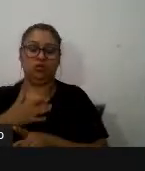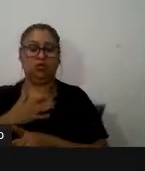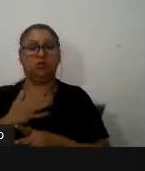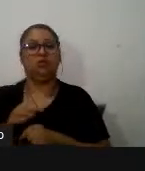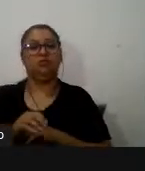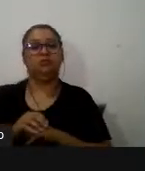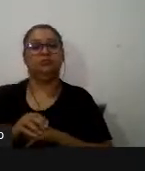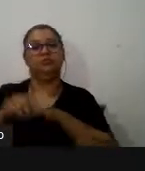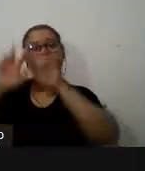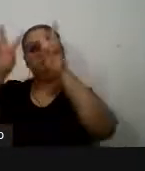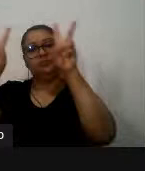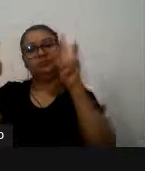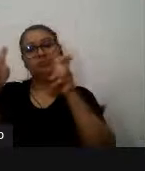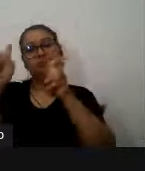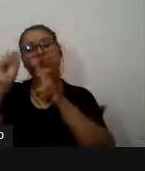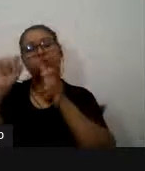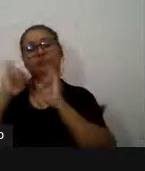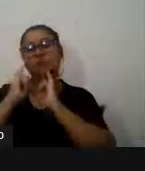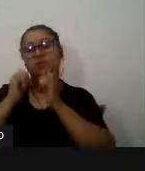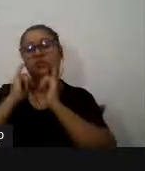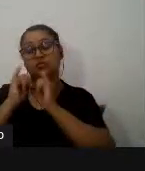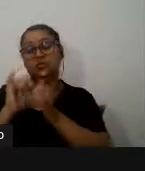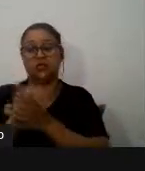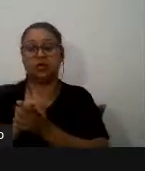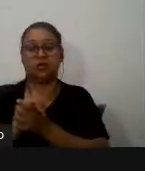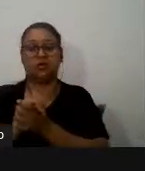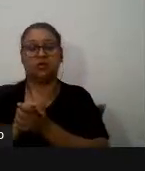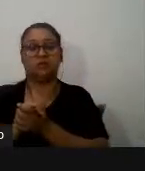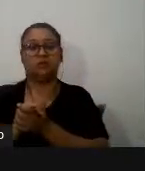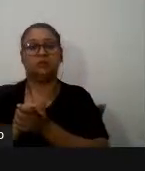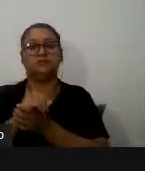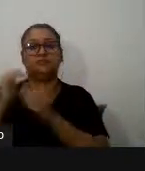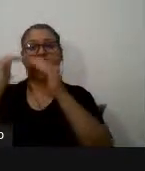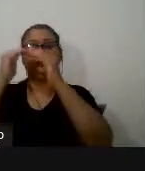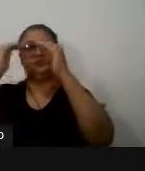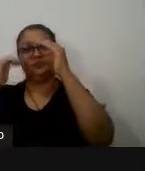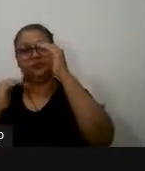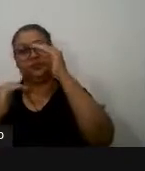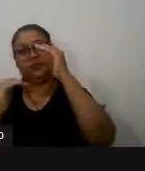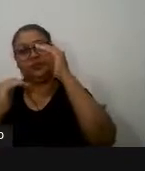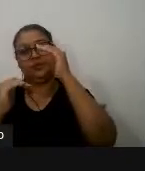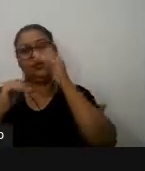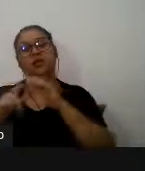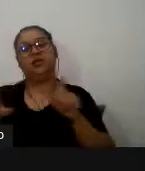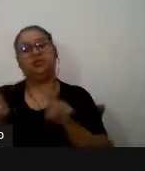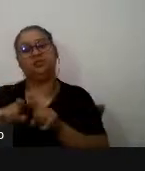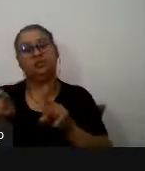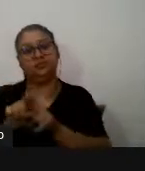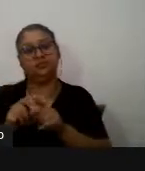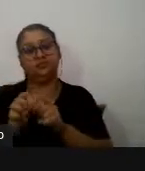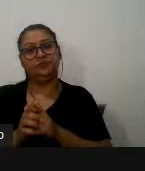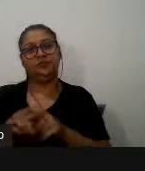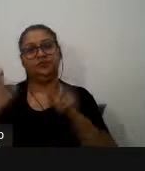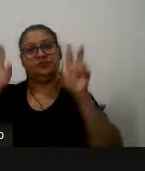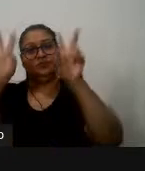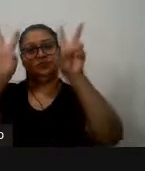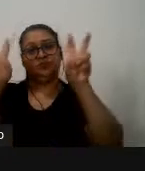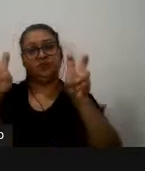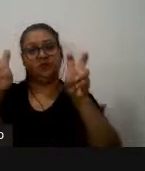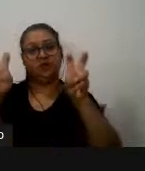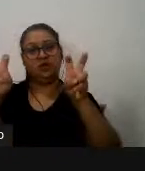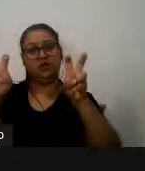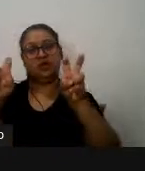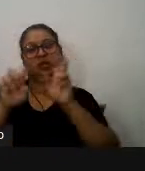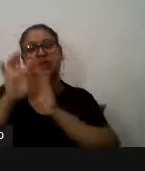como uma breve síntese daquilo que vai ser apresentado logo abaixo do título temos a frase o segmento